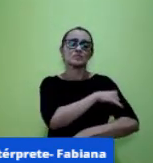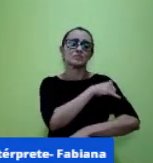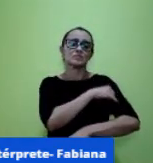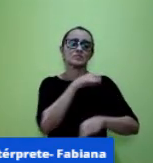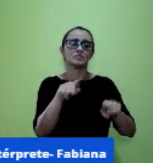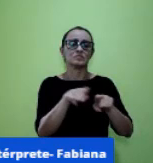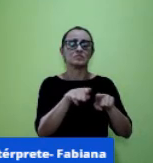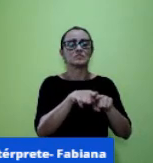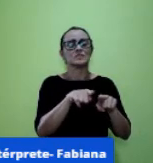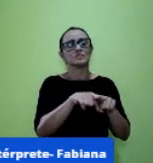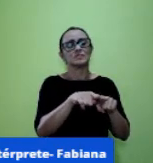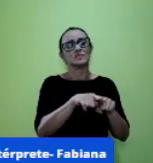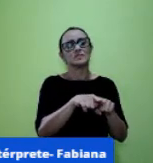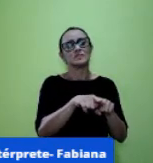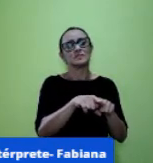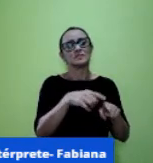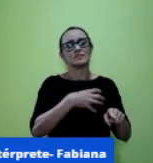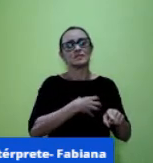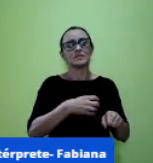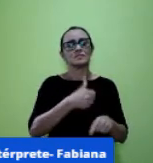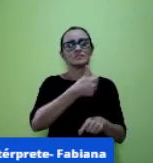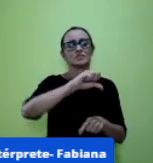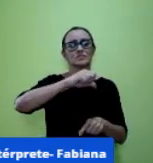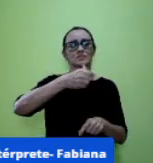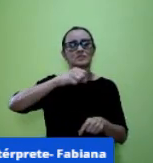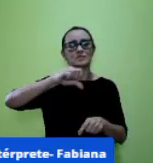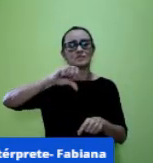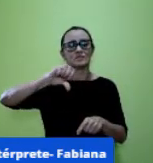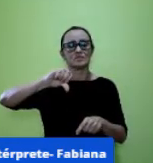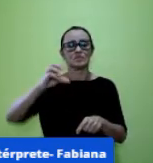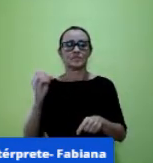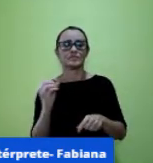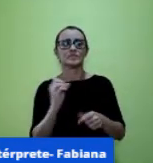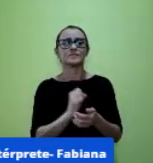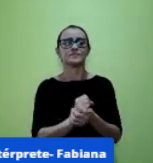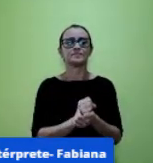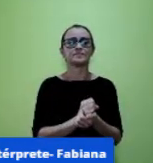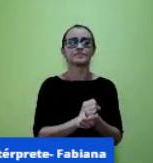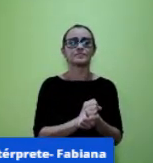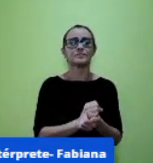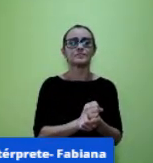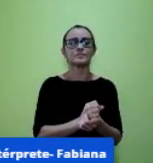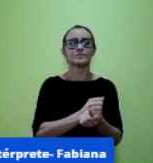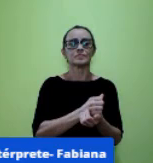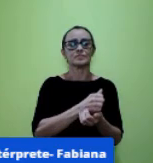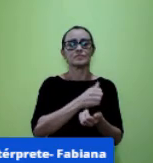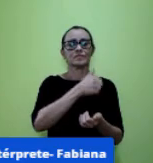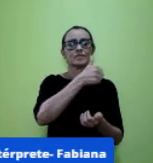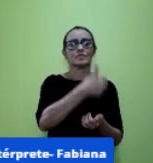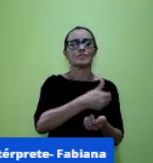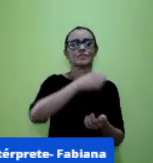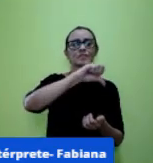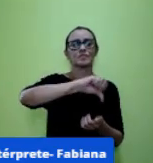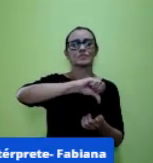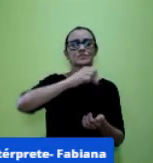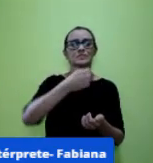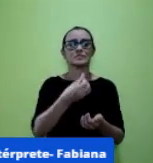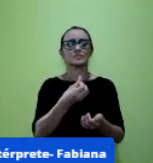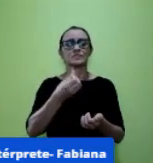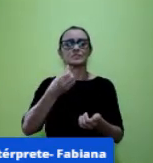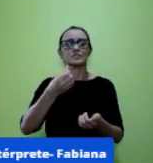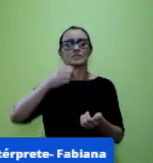1990 em 1969 também foi outro boom de celular em 1969